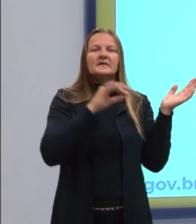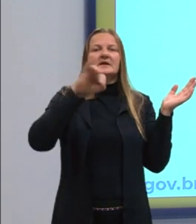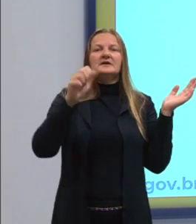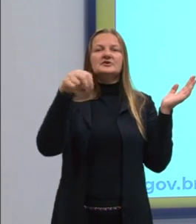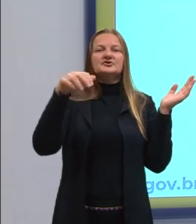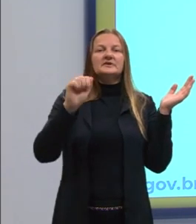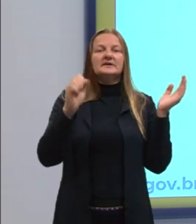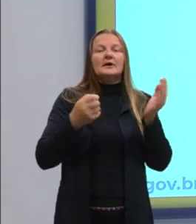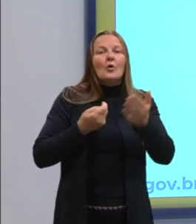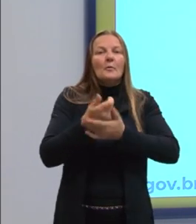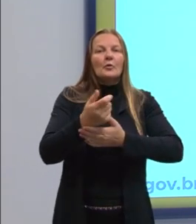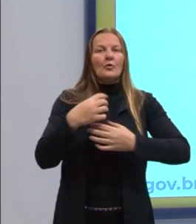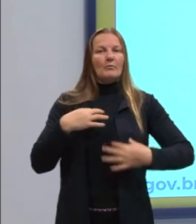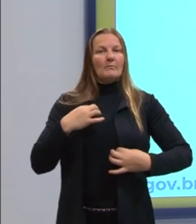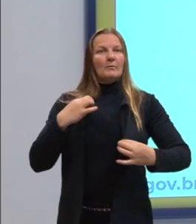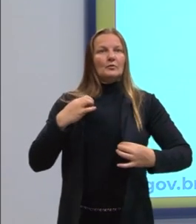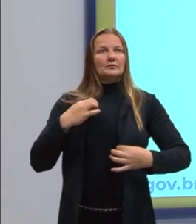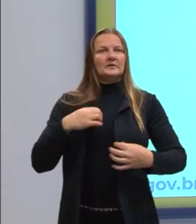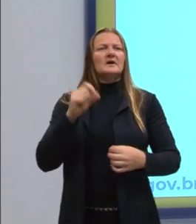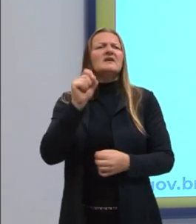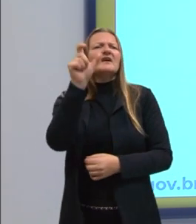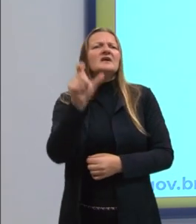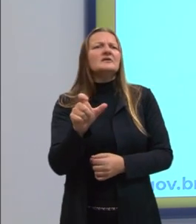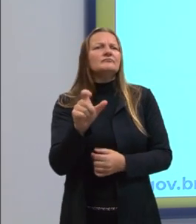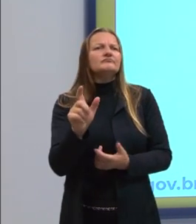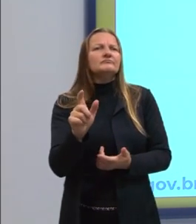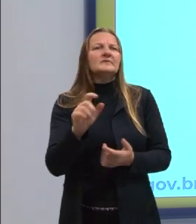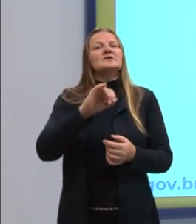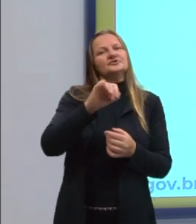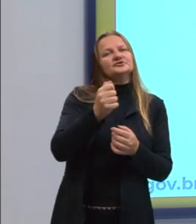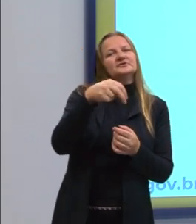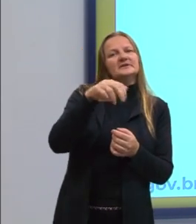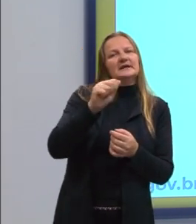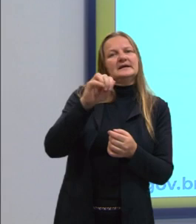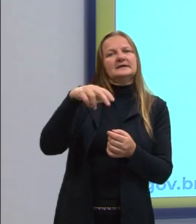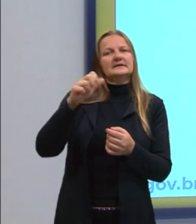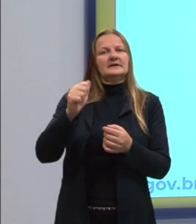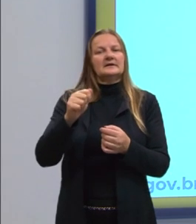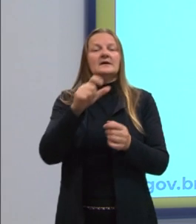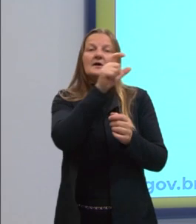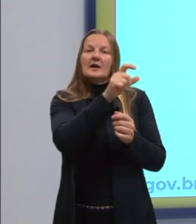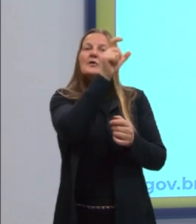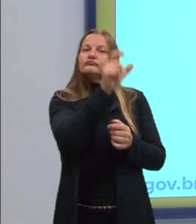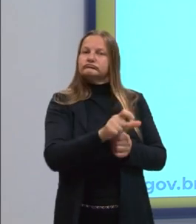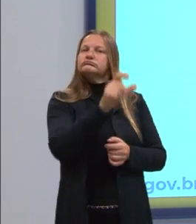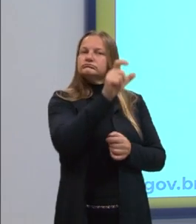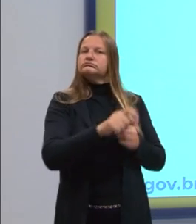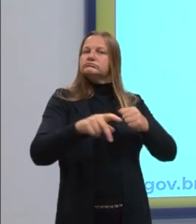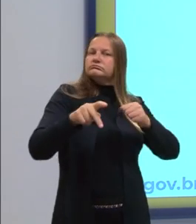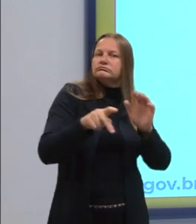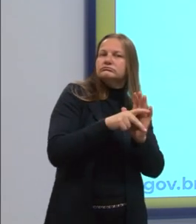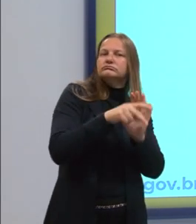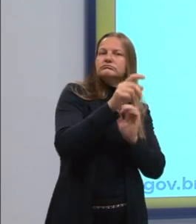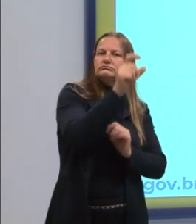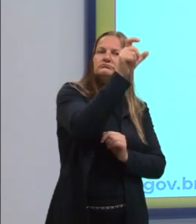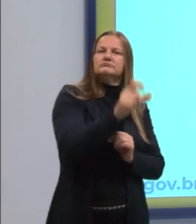comprou uma blusa. Quem comprou uma blusa? Janaína. Janaína ali vai ser o meu sujeito.